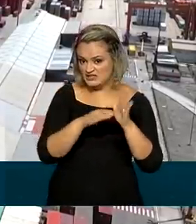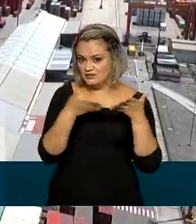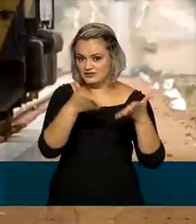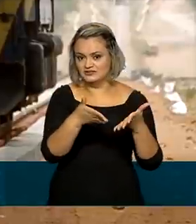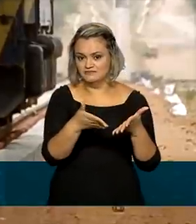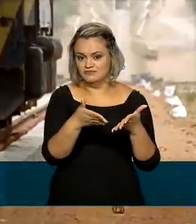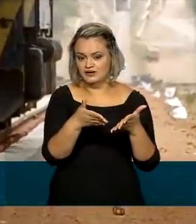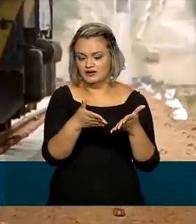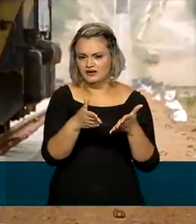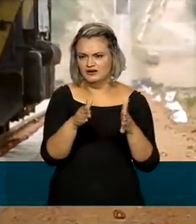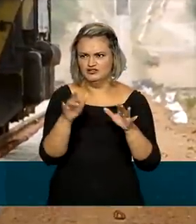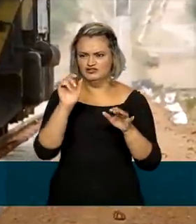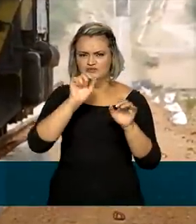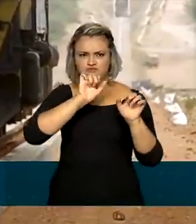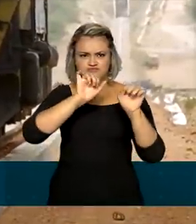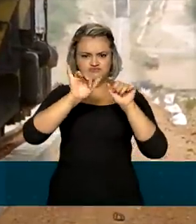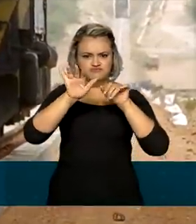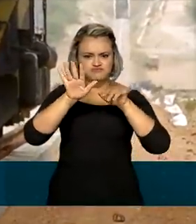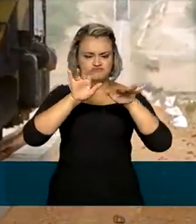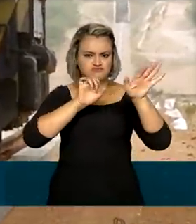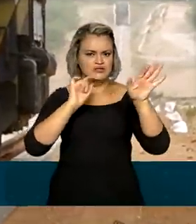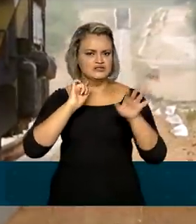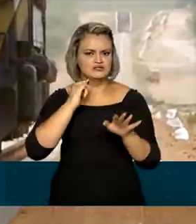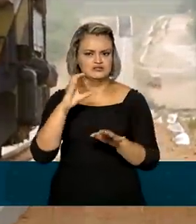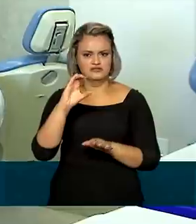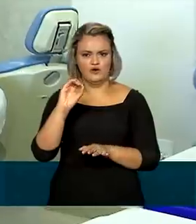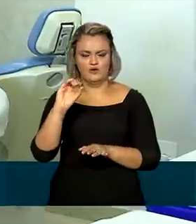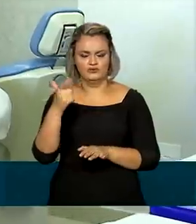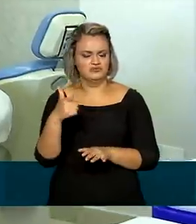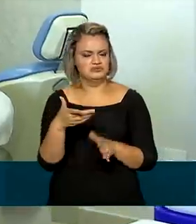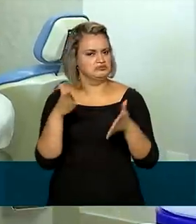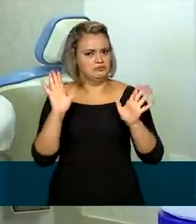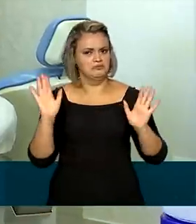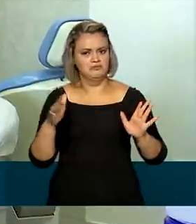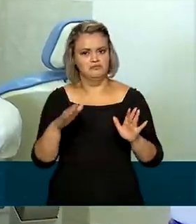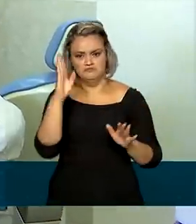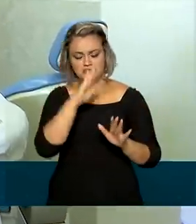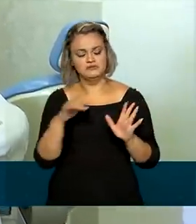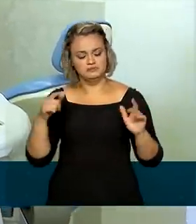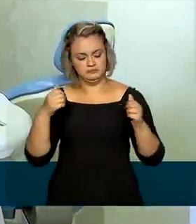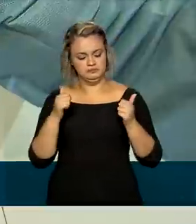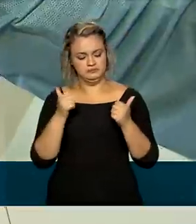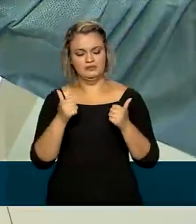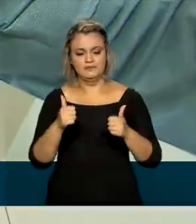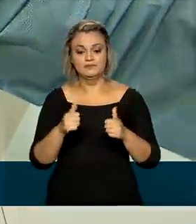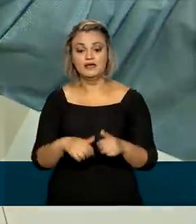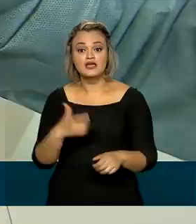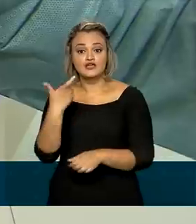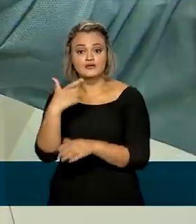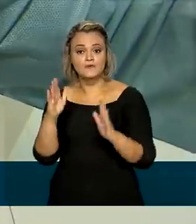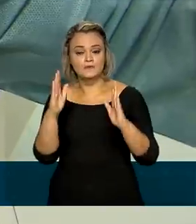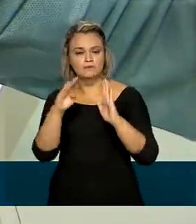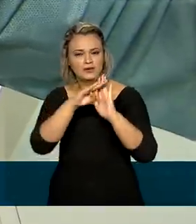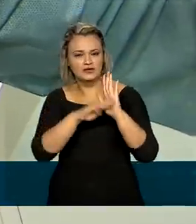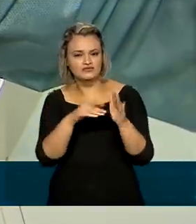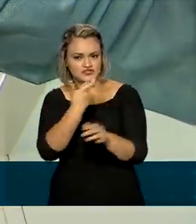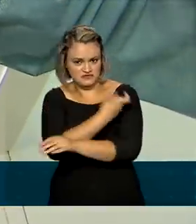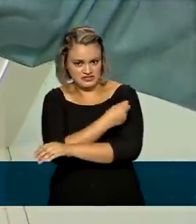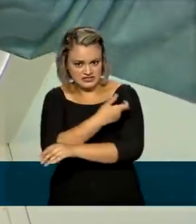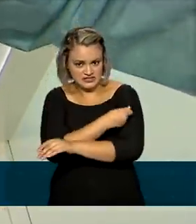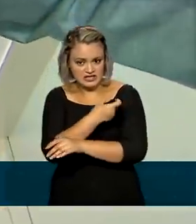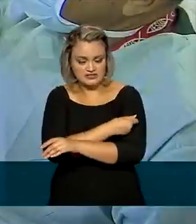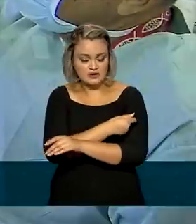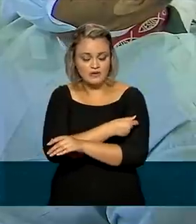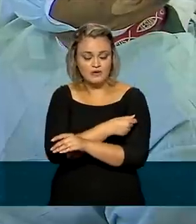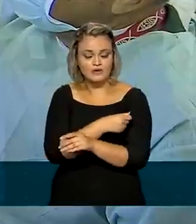maiores emissores mundiais de dióxido de carbono. E o sucesso do plano de vacinação contra a Covid fez com que as